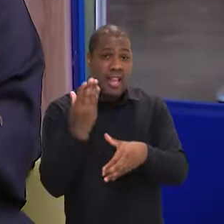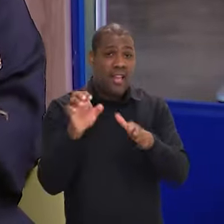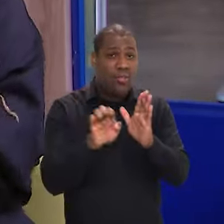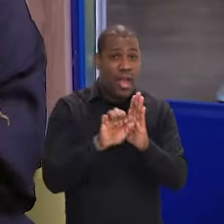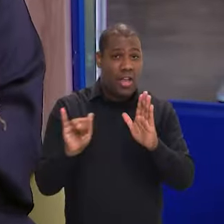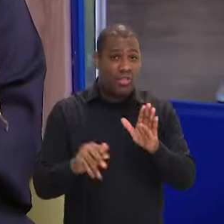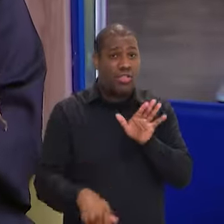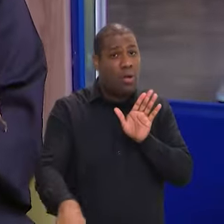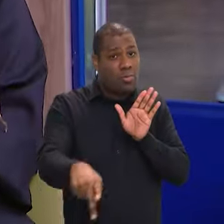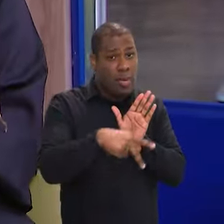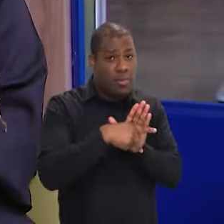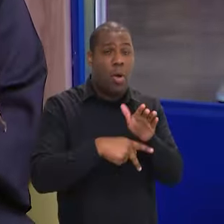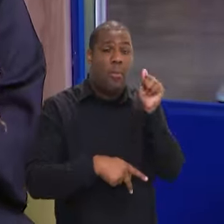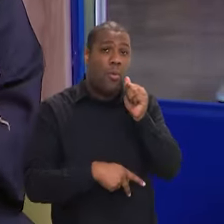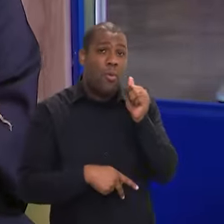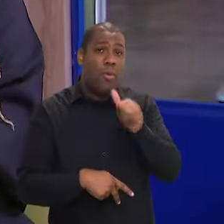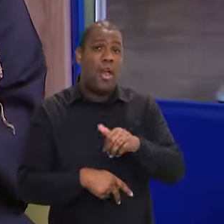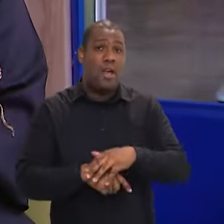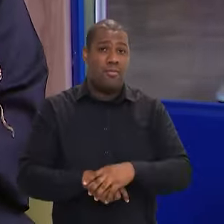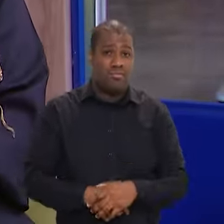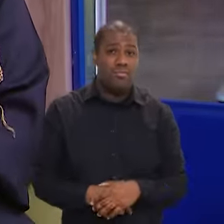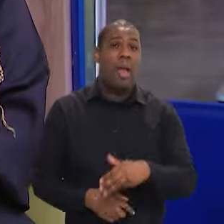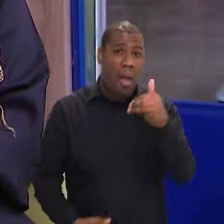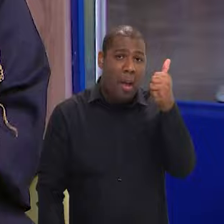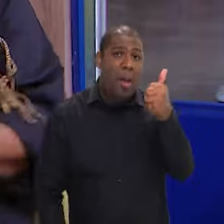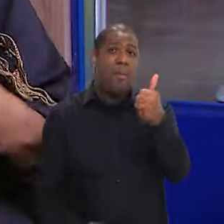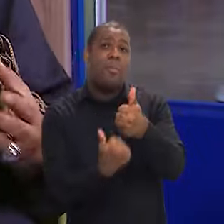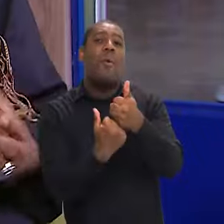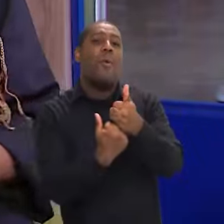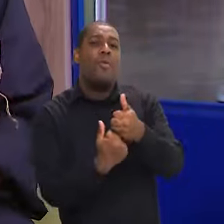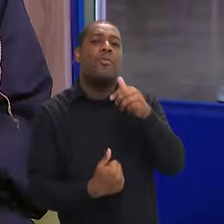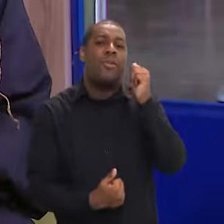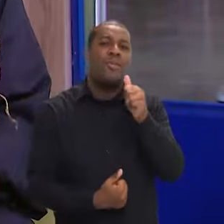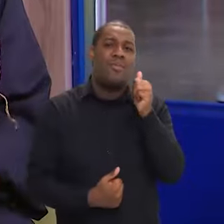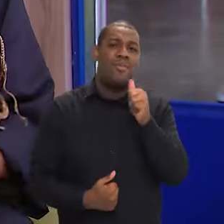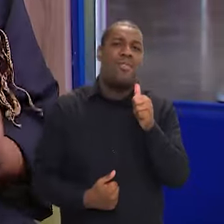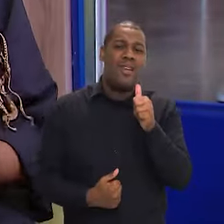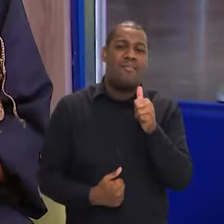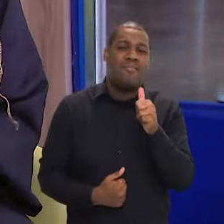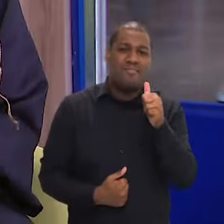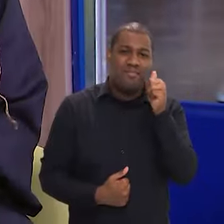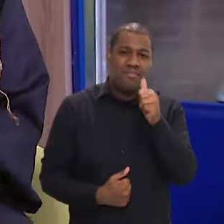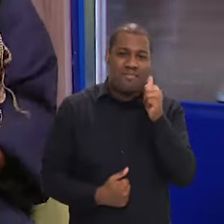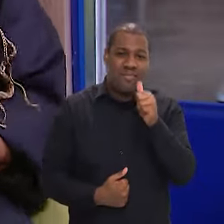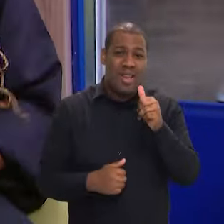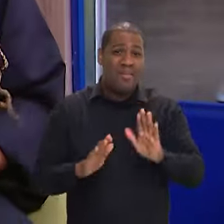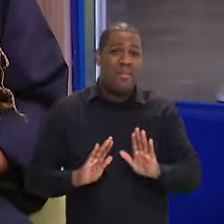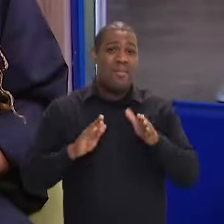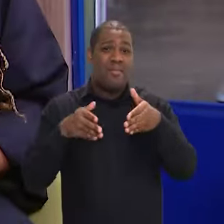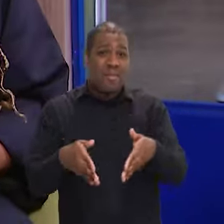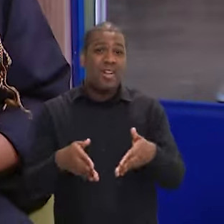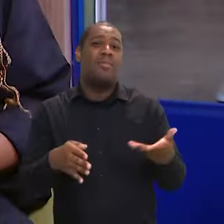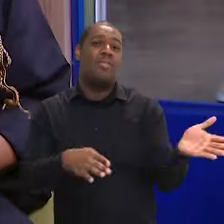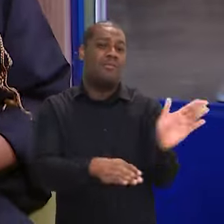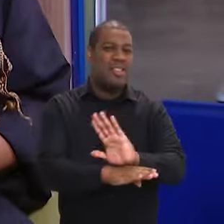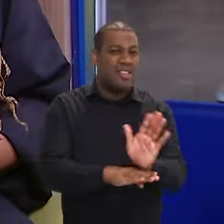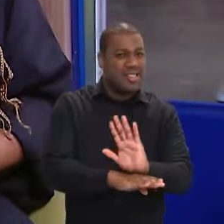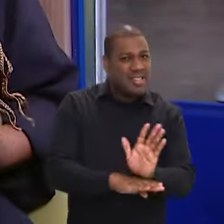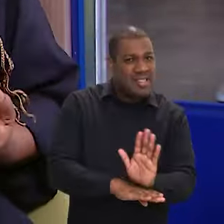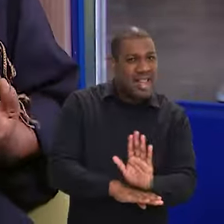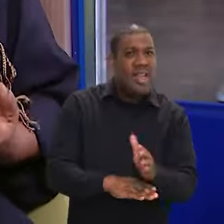dirigir editais para mulheres, já fizemos de alguns para fortalecer também a presença da mulher na